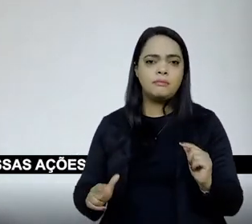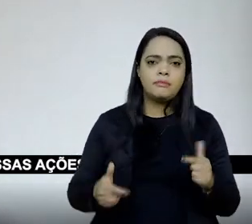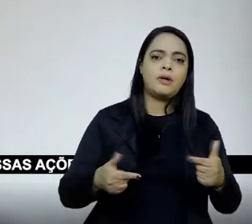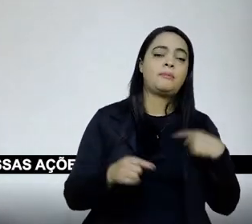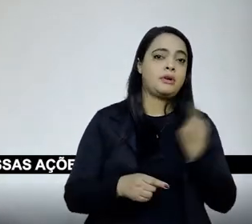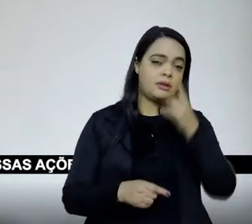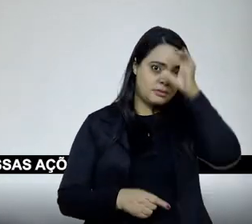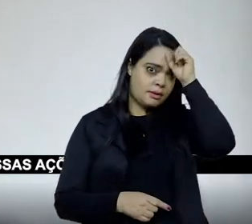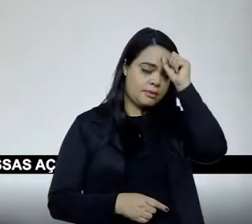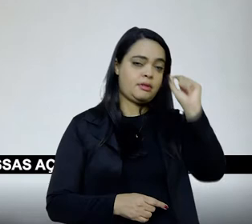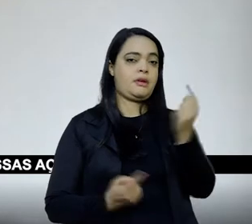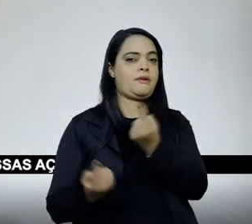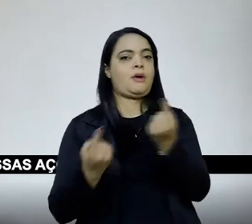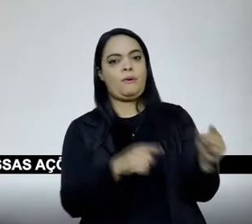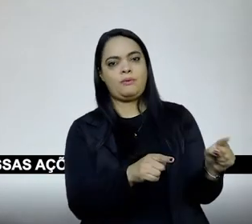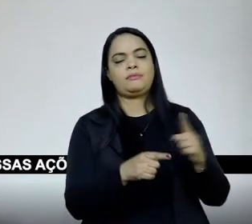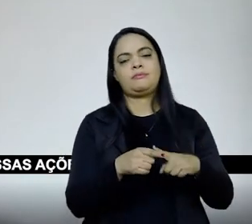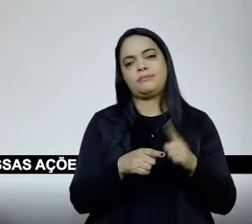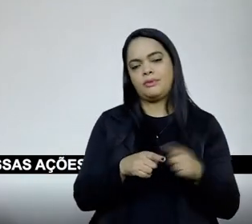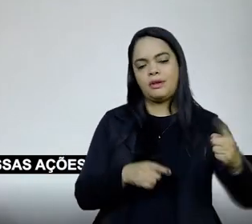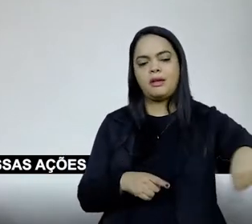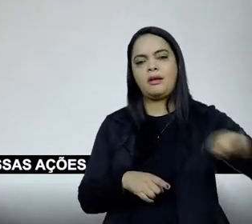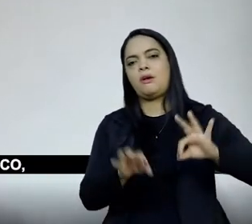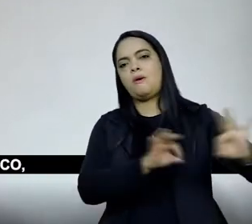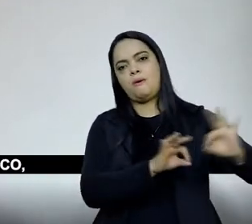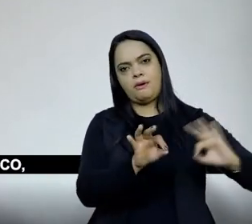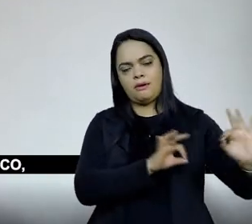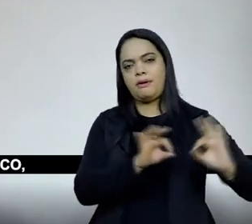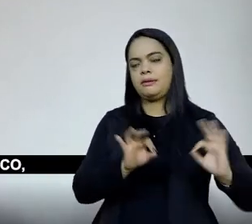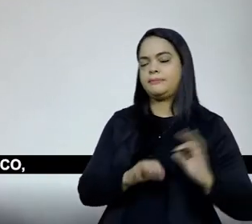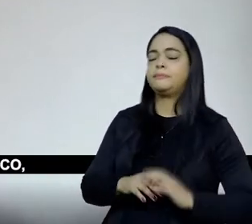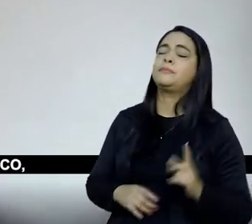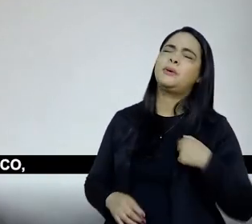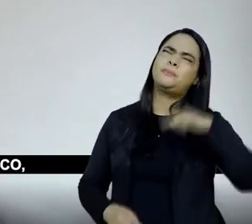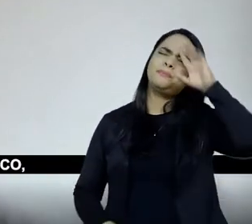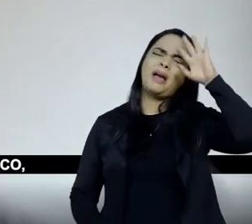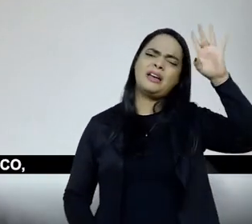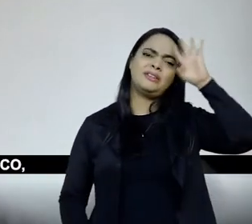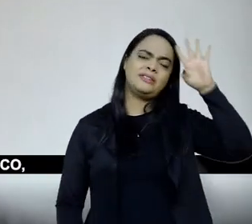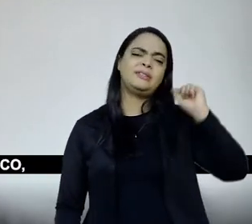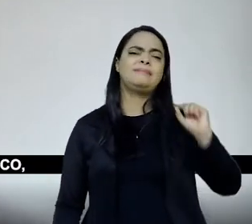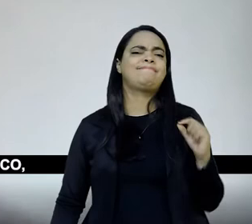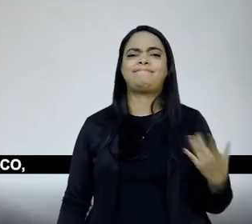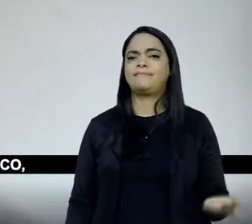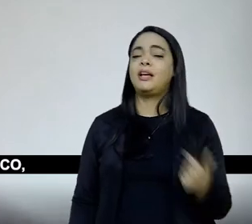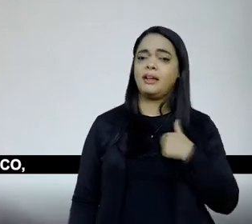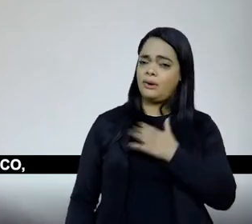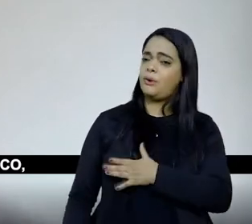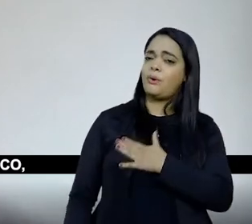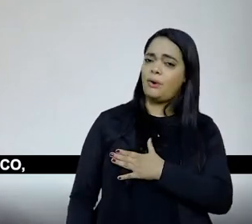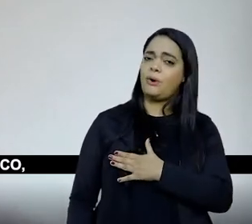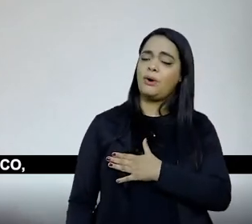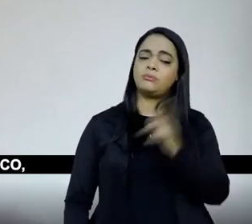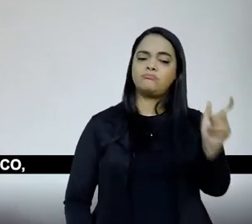lutar contra eles e elas que organizam essas ações. Então, fico pensando que, gosto da ideia dos